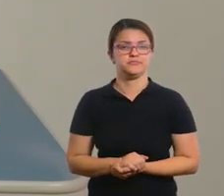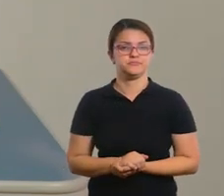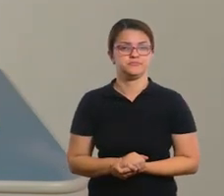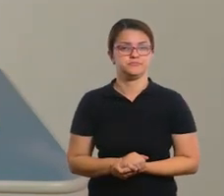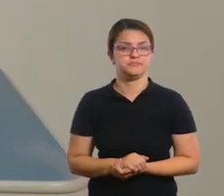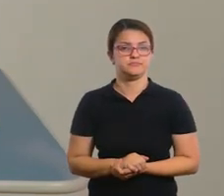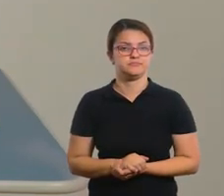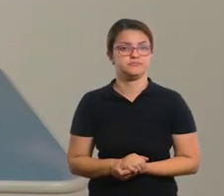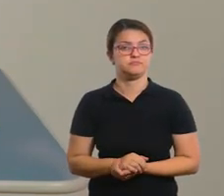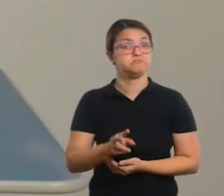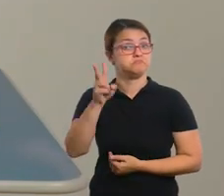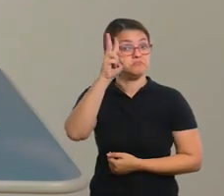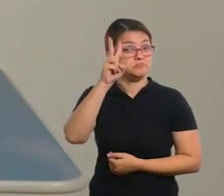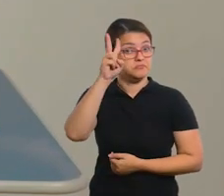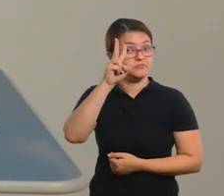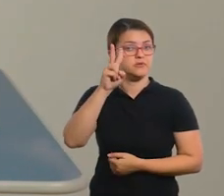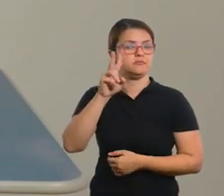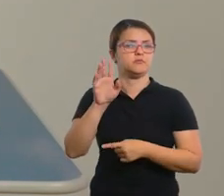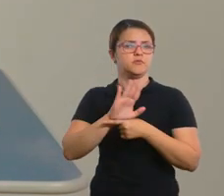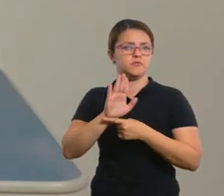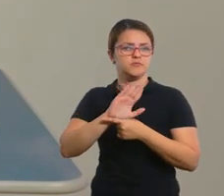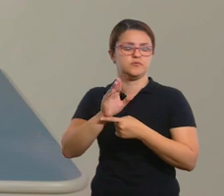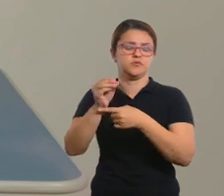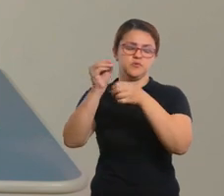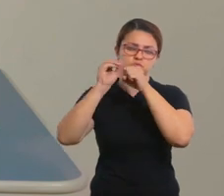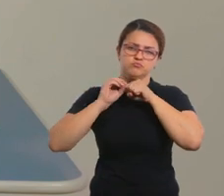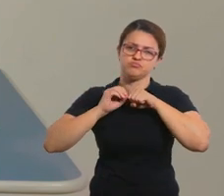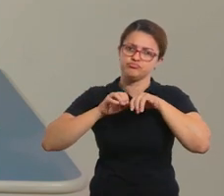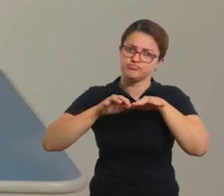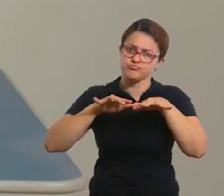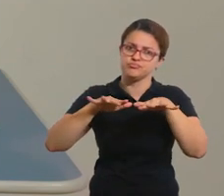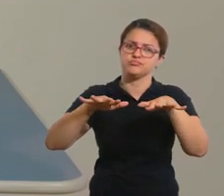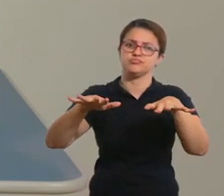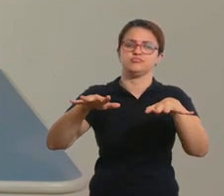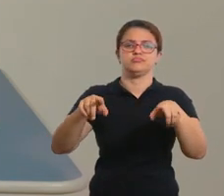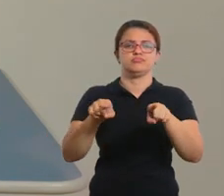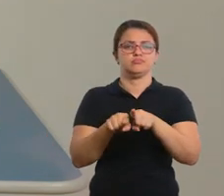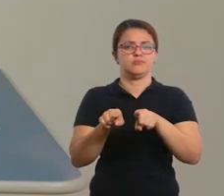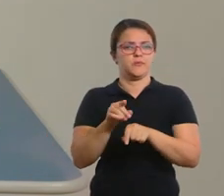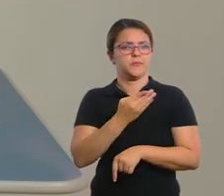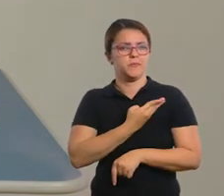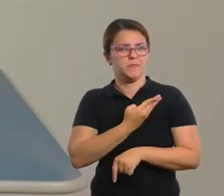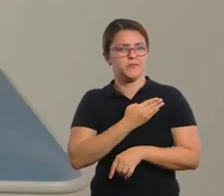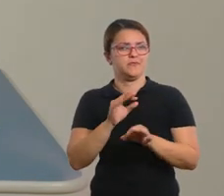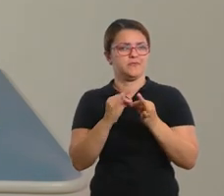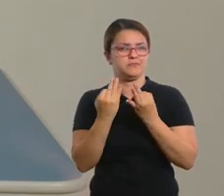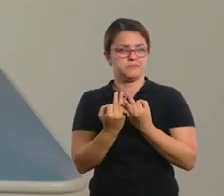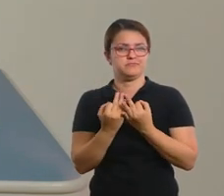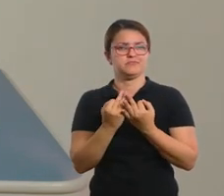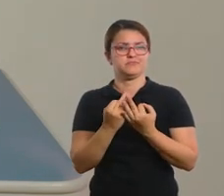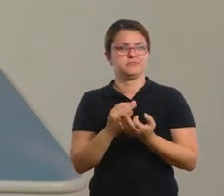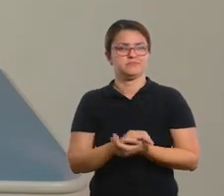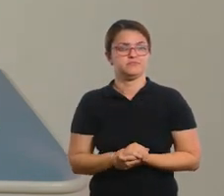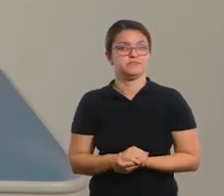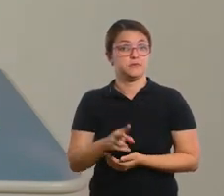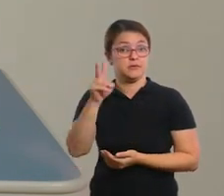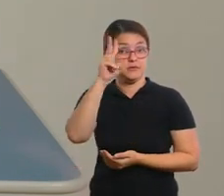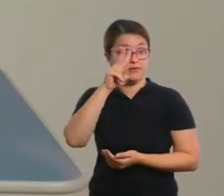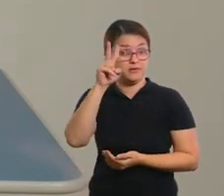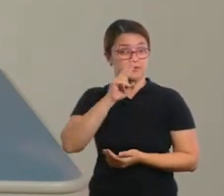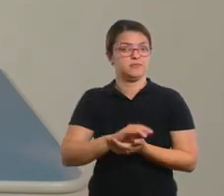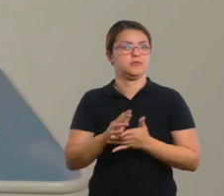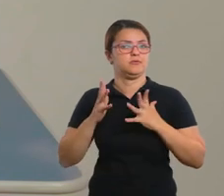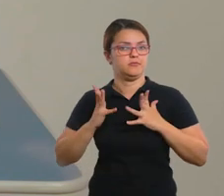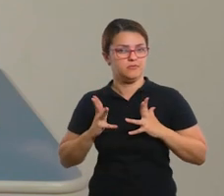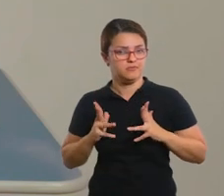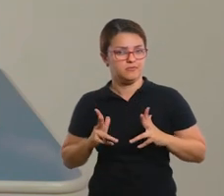Não esqueçam de compartilhar esse vídeo com seus amigos e conhecidos. E lembrando que devemos sempre manter